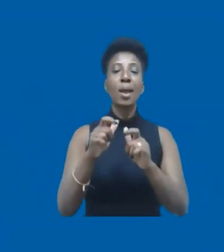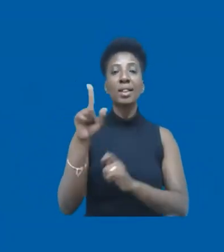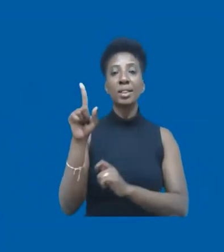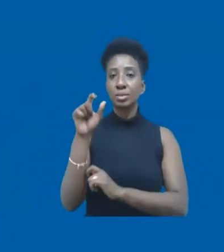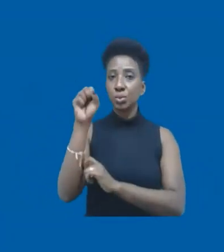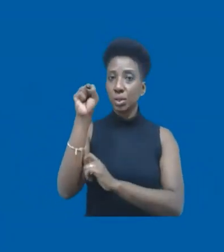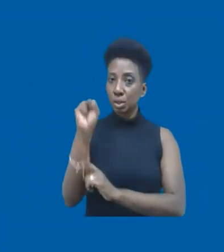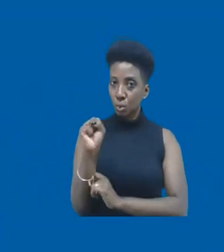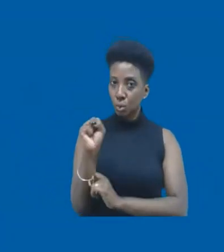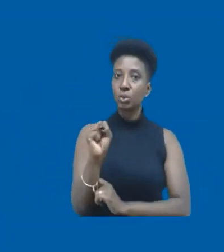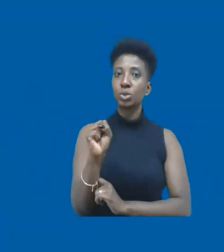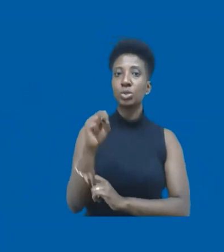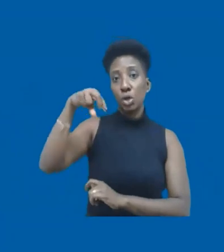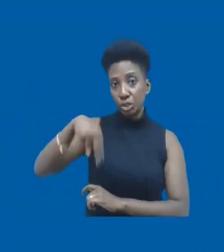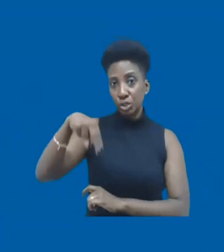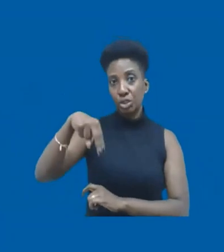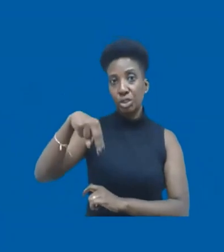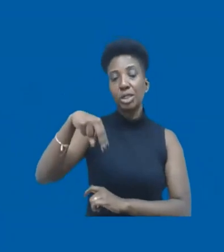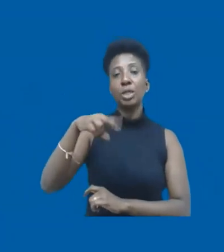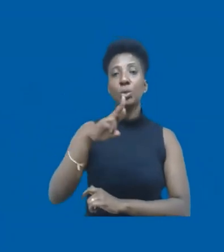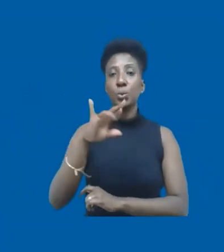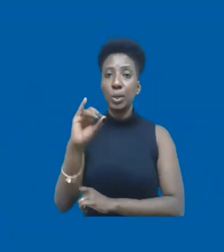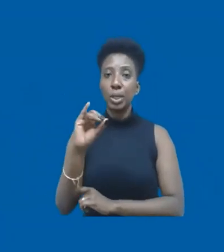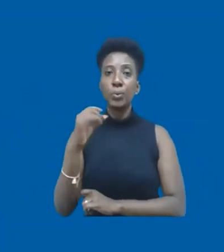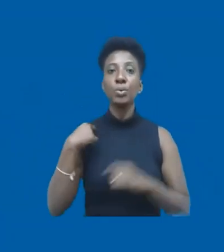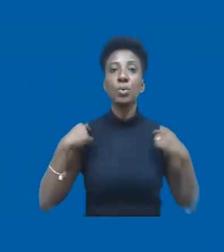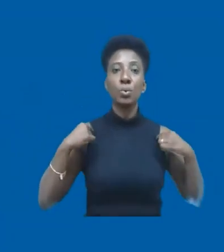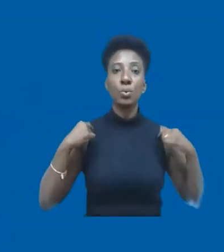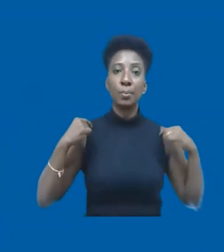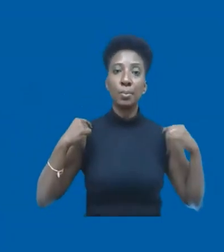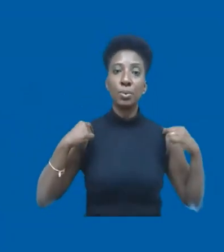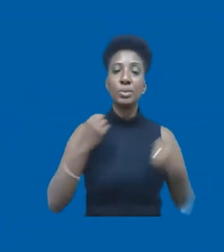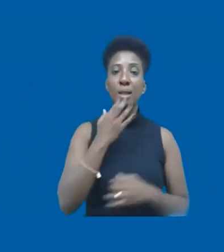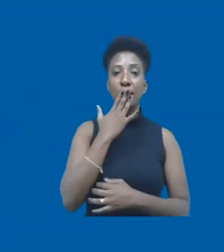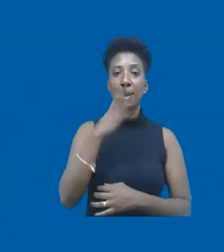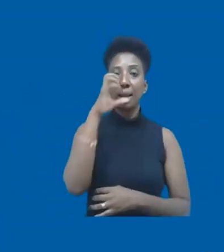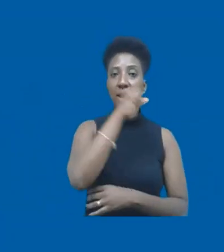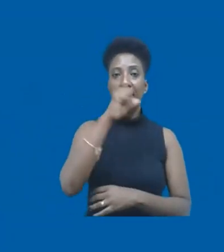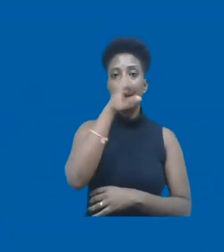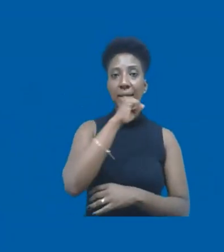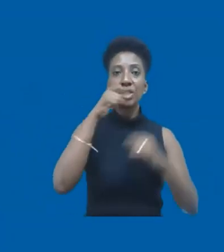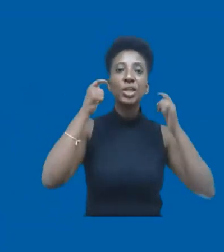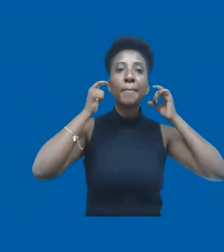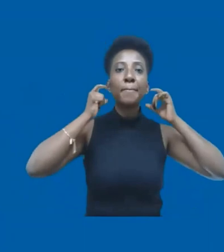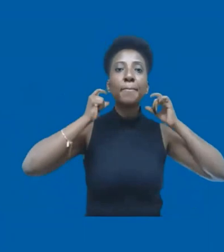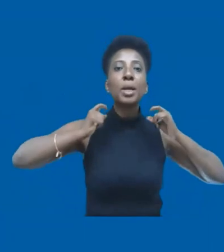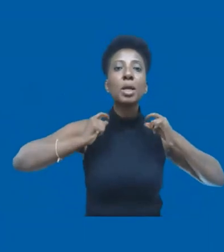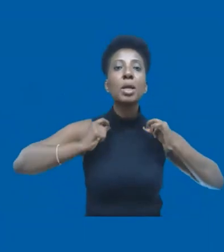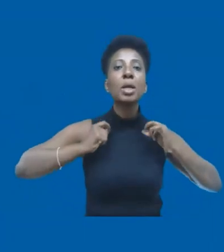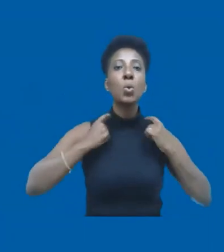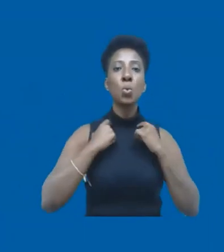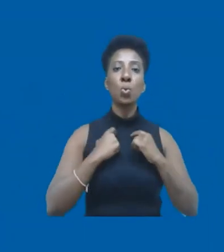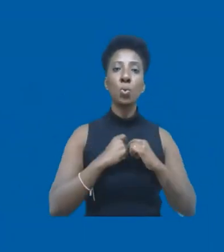Rio de Janeiro. Eu estou com uma blusa laranja, com brincos e colares de madeira, os cabelos